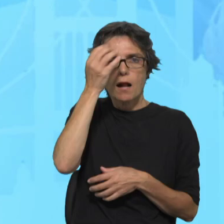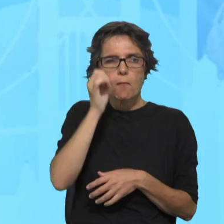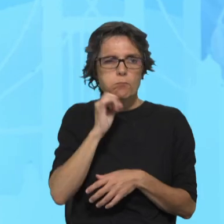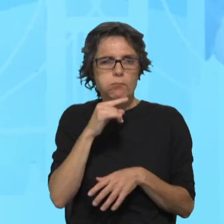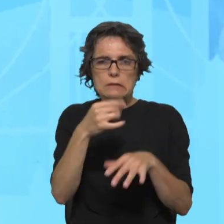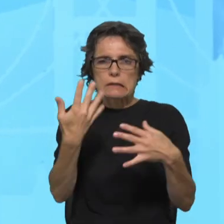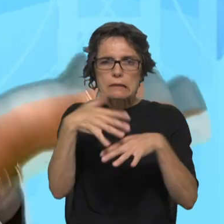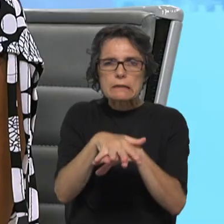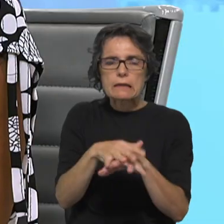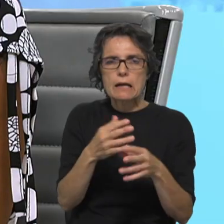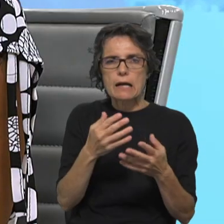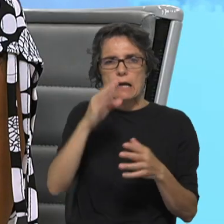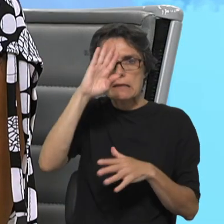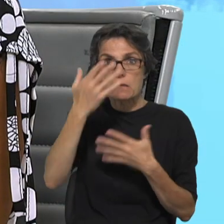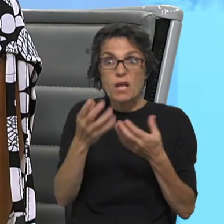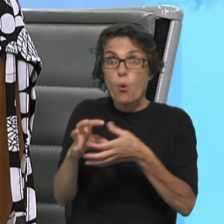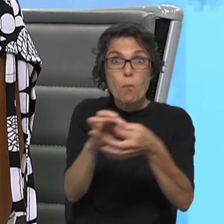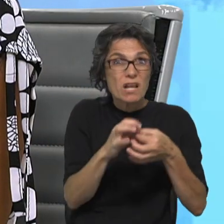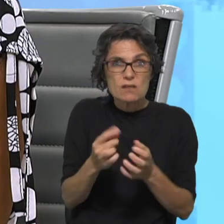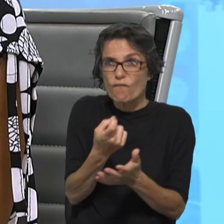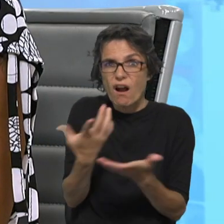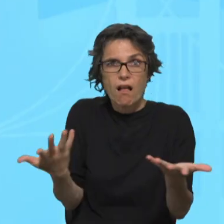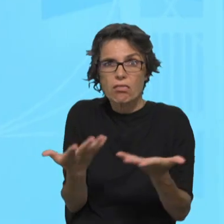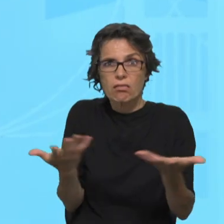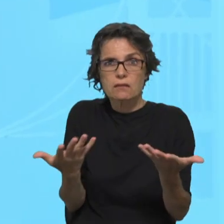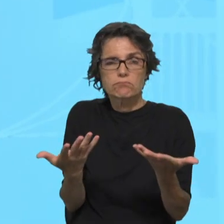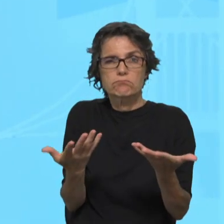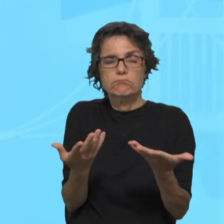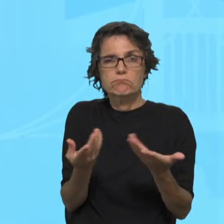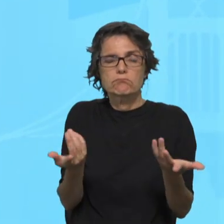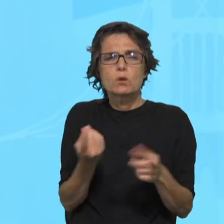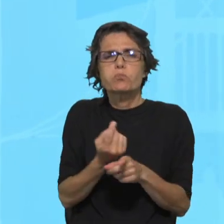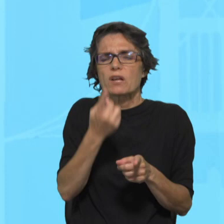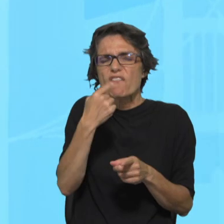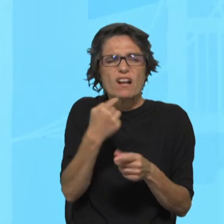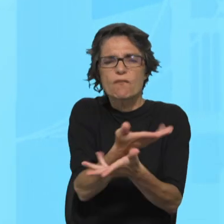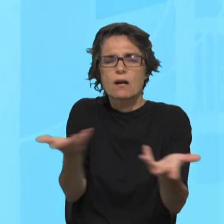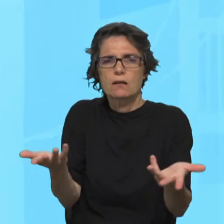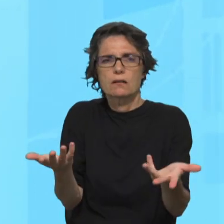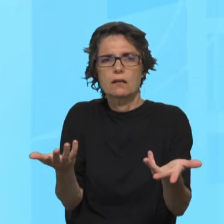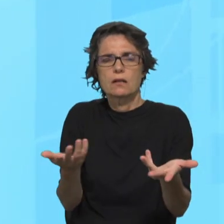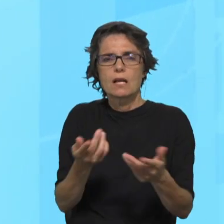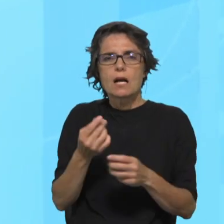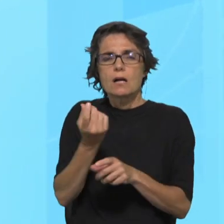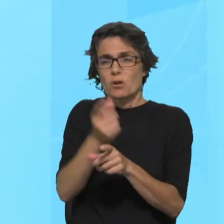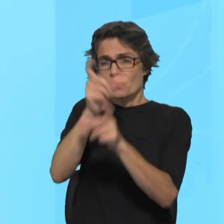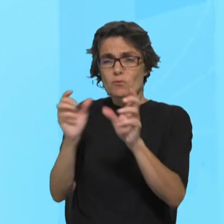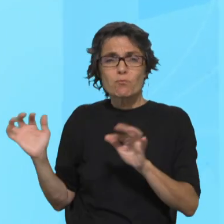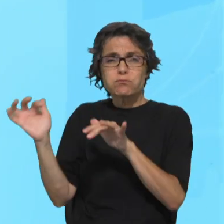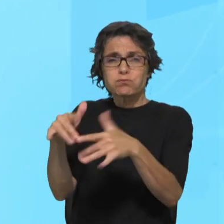num emaranhado de coisas e que não se traduz em melhorias concretas de condições de vida das populações,